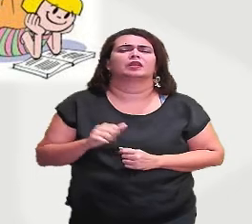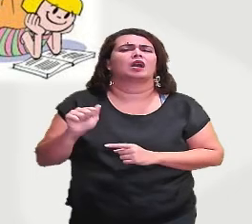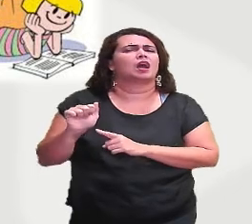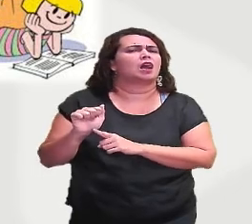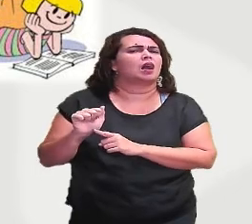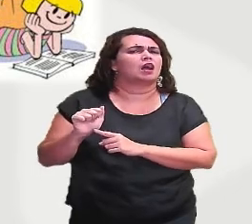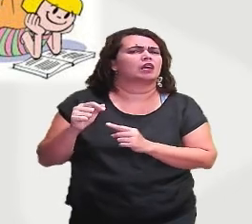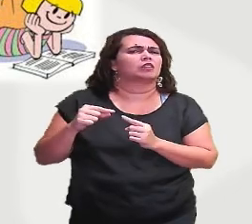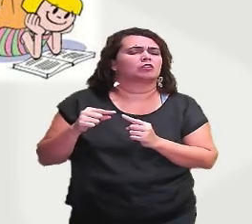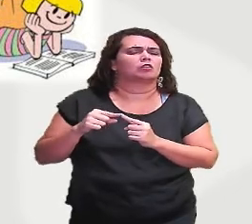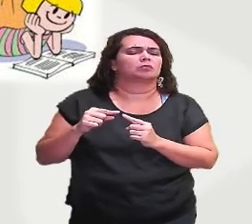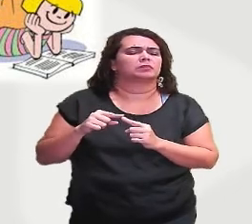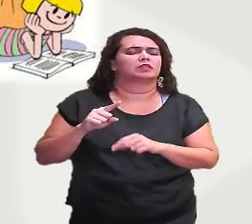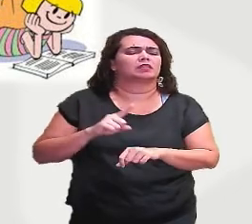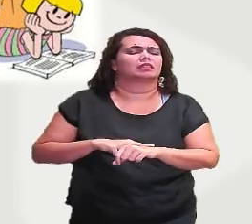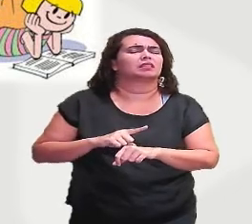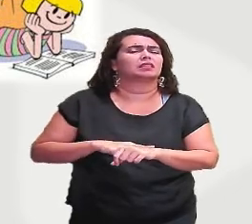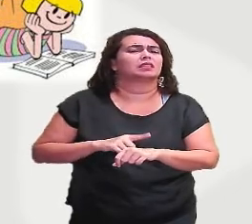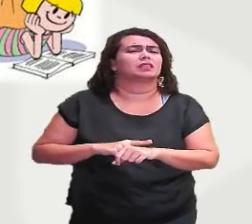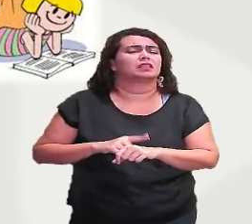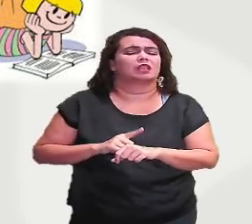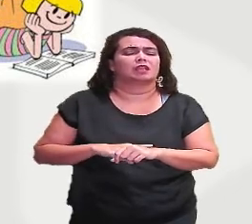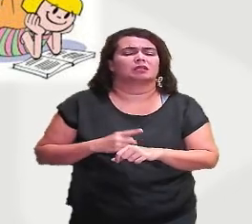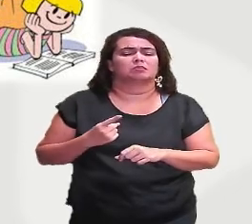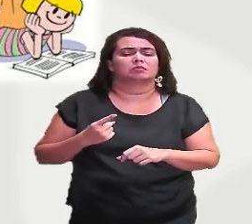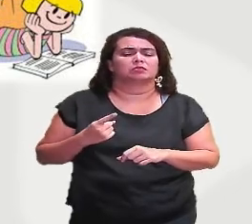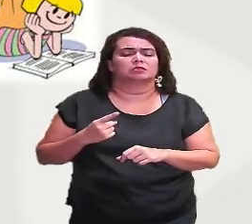A aí, no caso, vai ser a preposição que está indicando o quê?